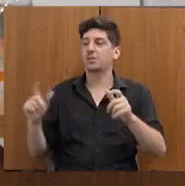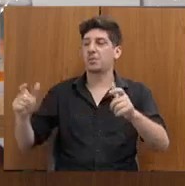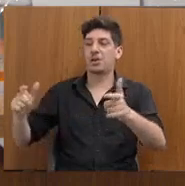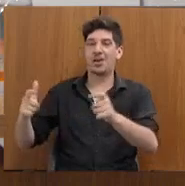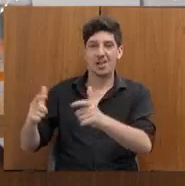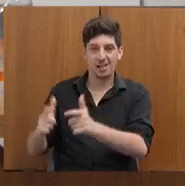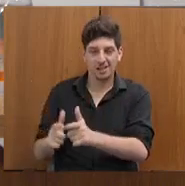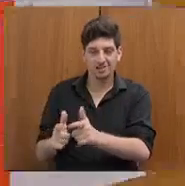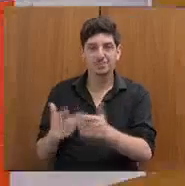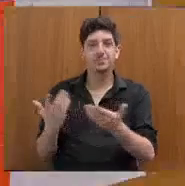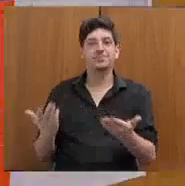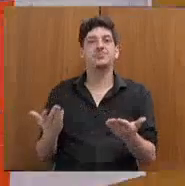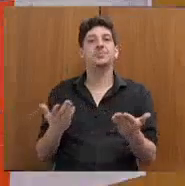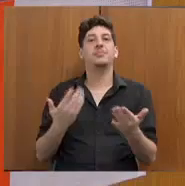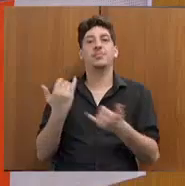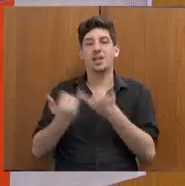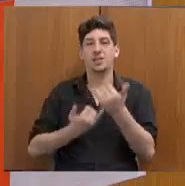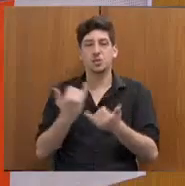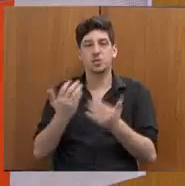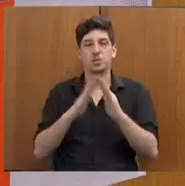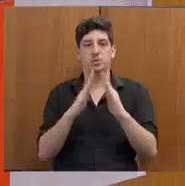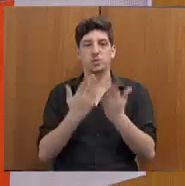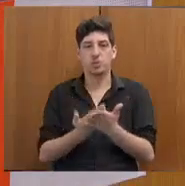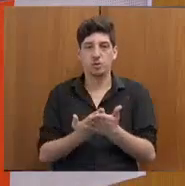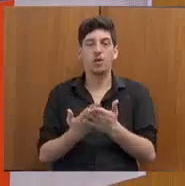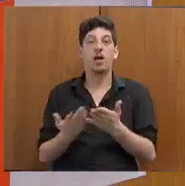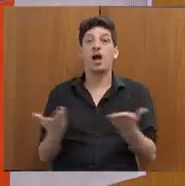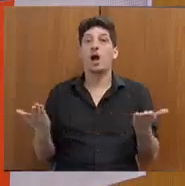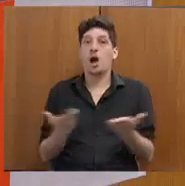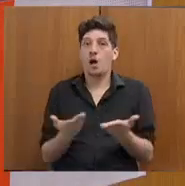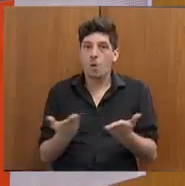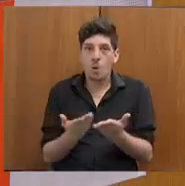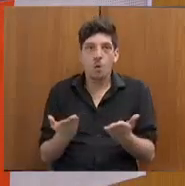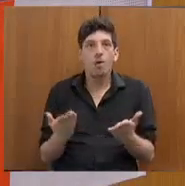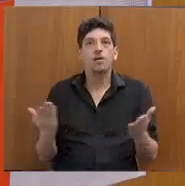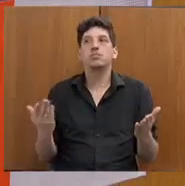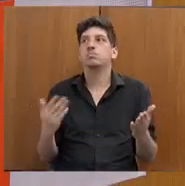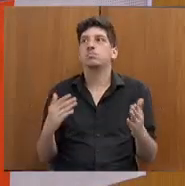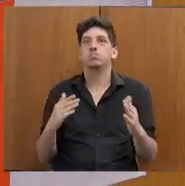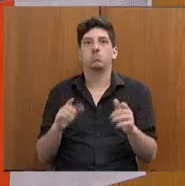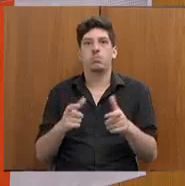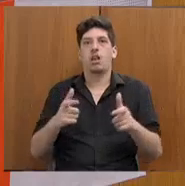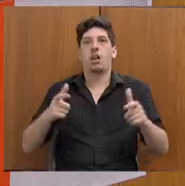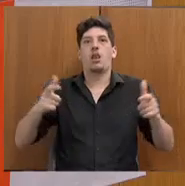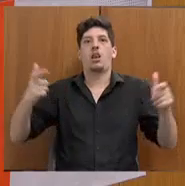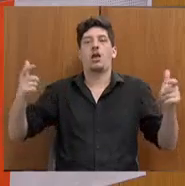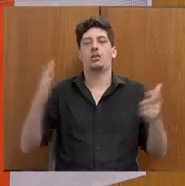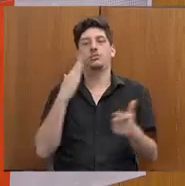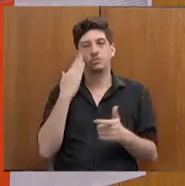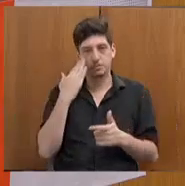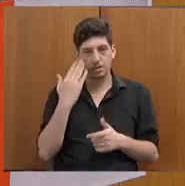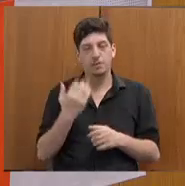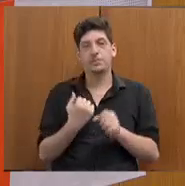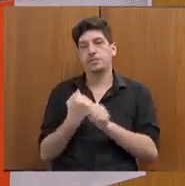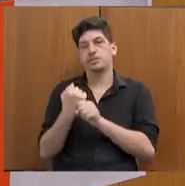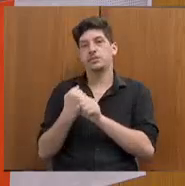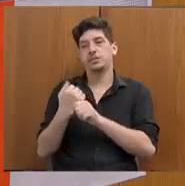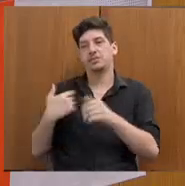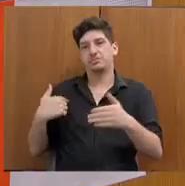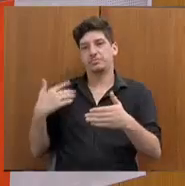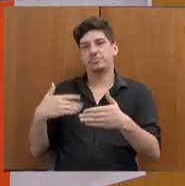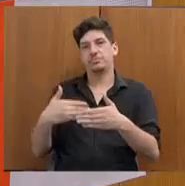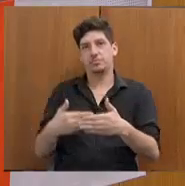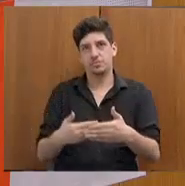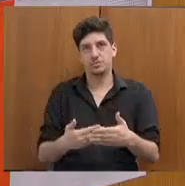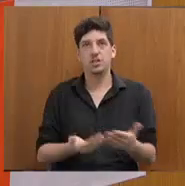e os jogos escolares voltaram com muita força nesses últimos anos. E como que isso tem feito com que